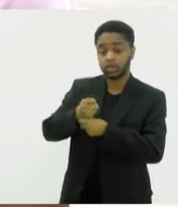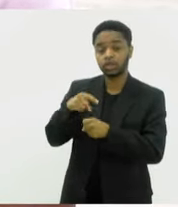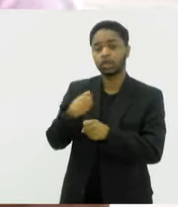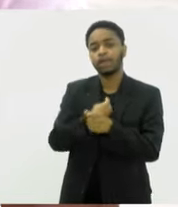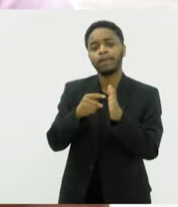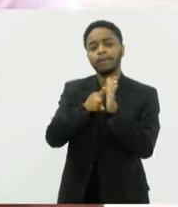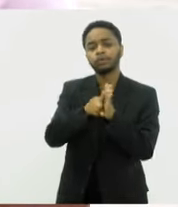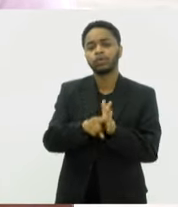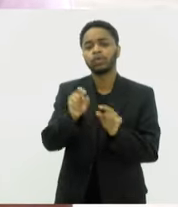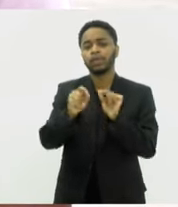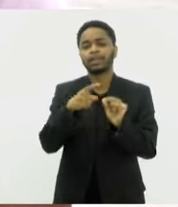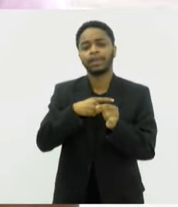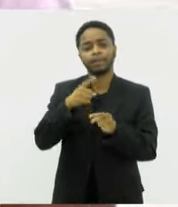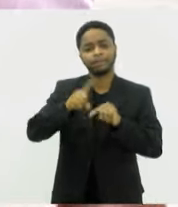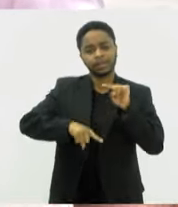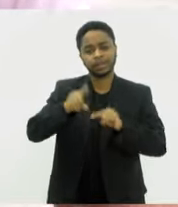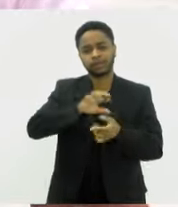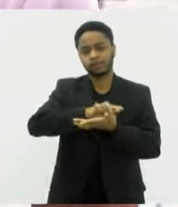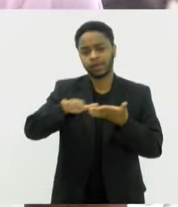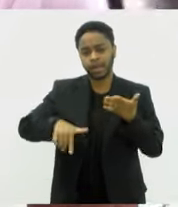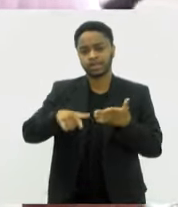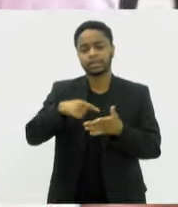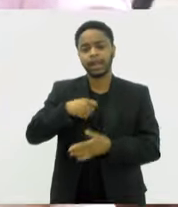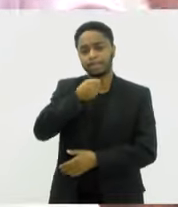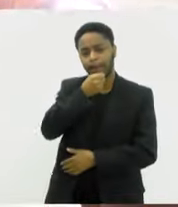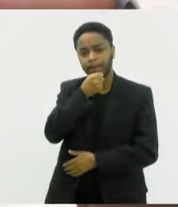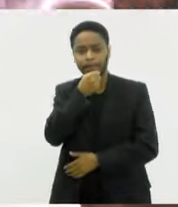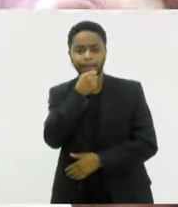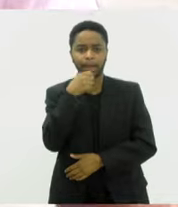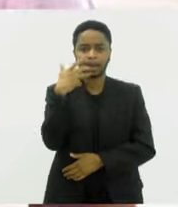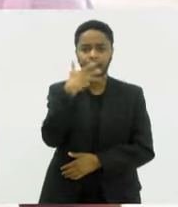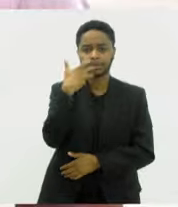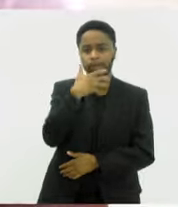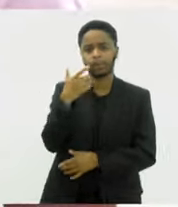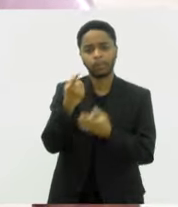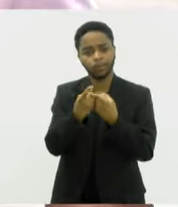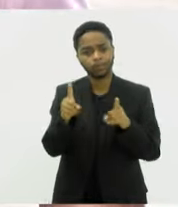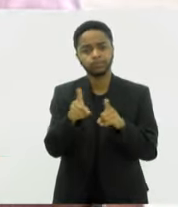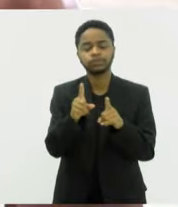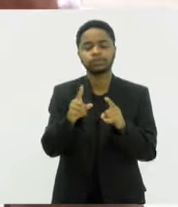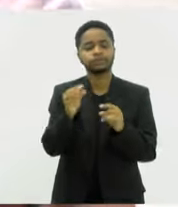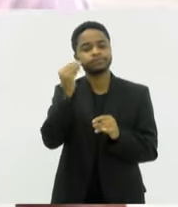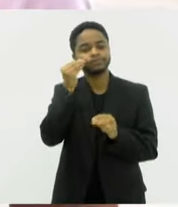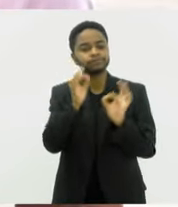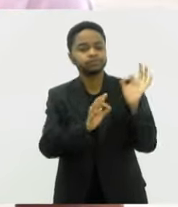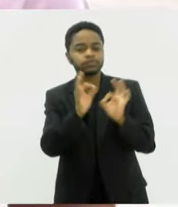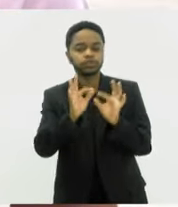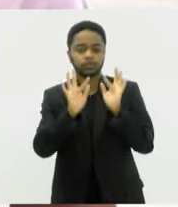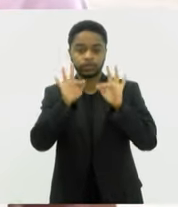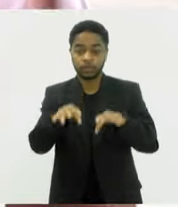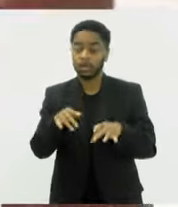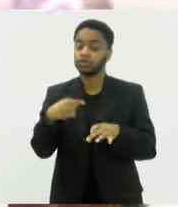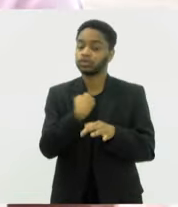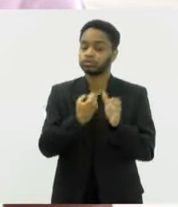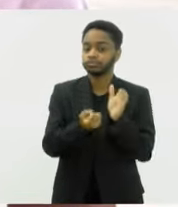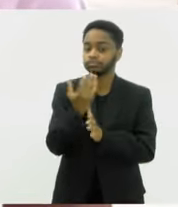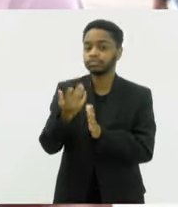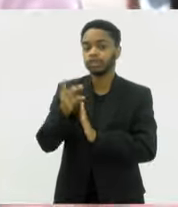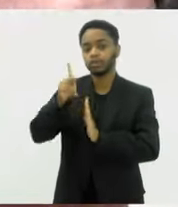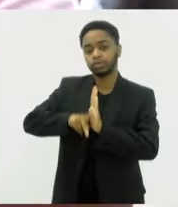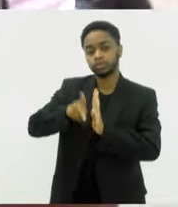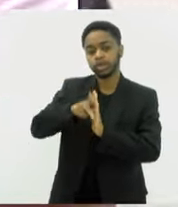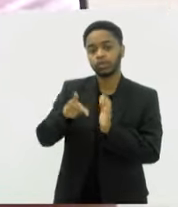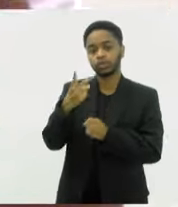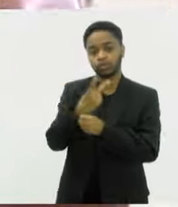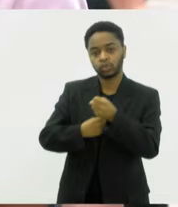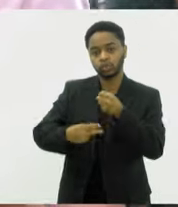muito material, fita, essas coisas compondo, né? Melodias, músicas para terminar. Fizemos alguns projetos no ano retrasado.